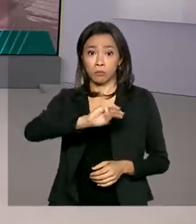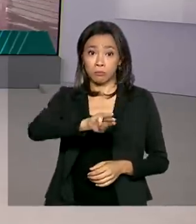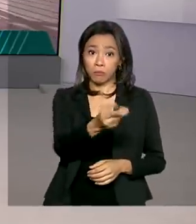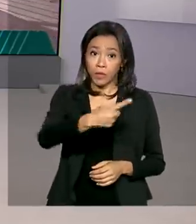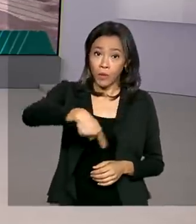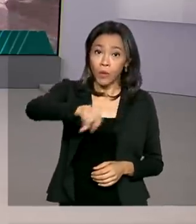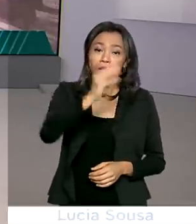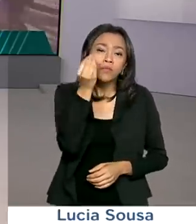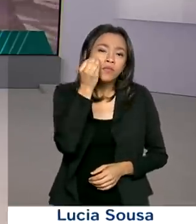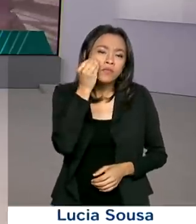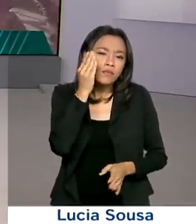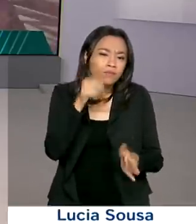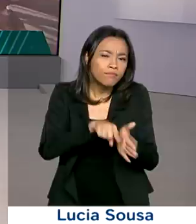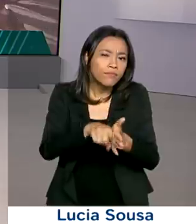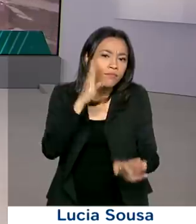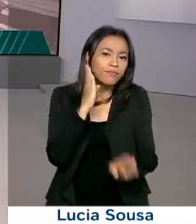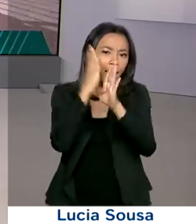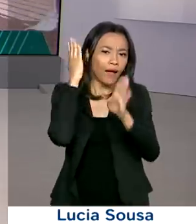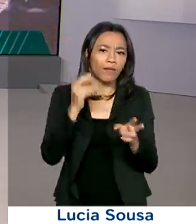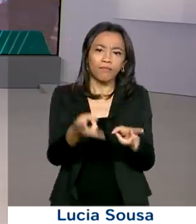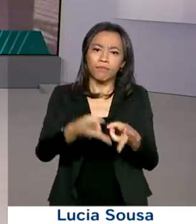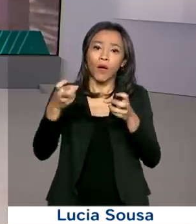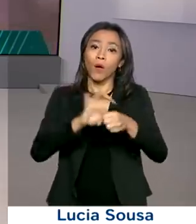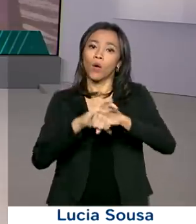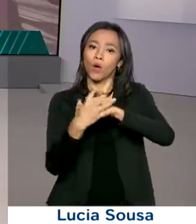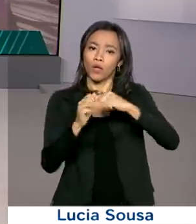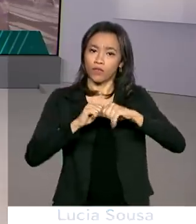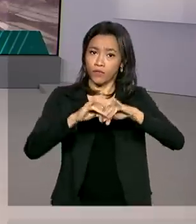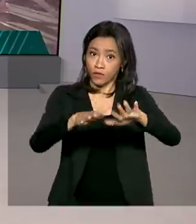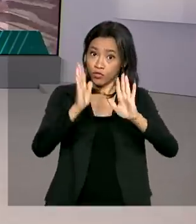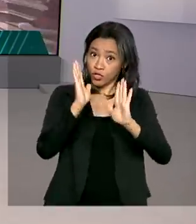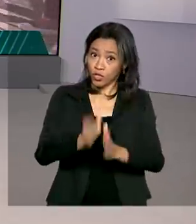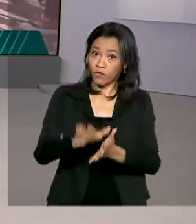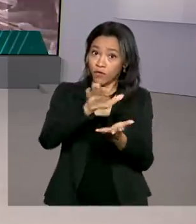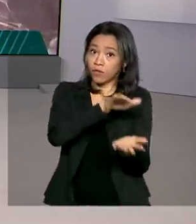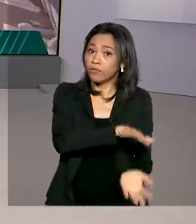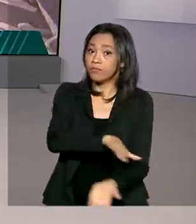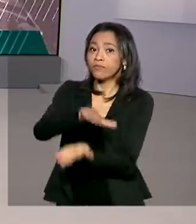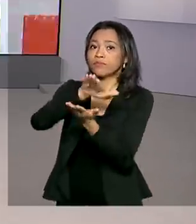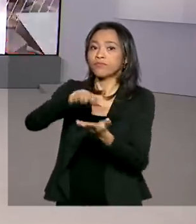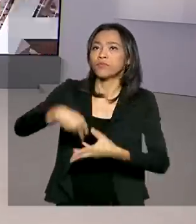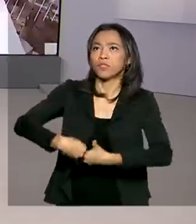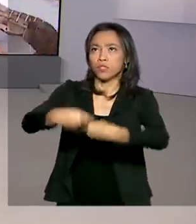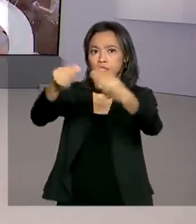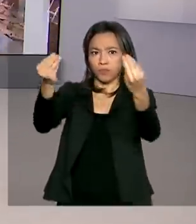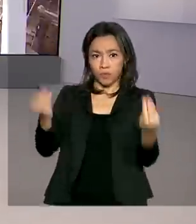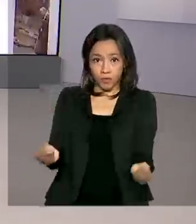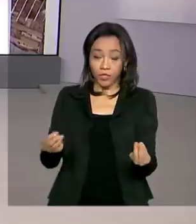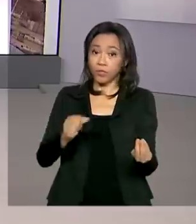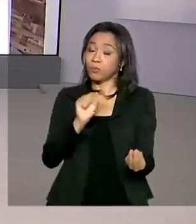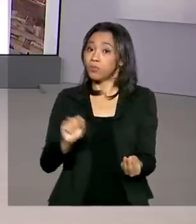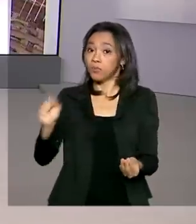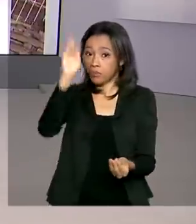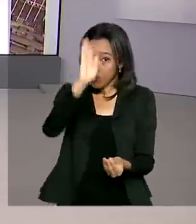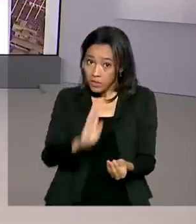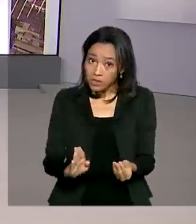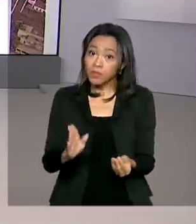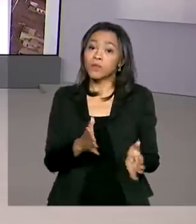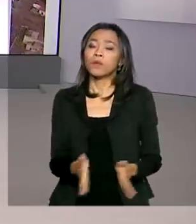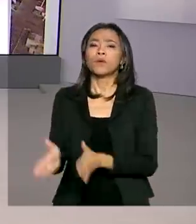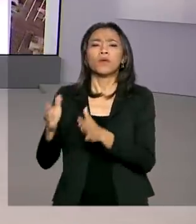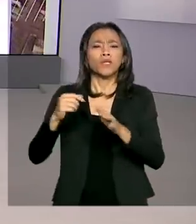testes para diagnosticar o novo coronavírus já foram distribuídos pelo Ministério da Saúde em todo o país. E as ações para o